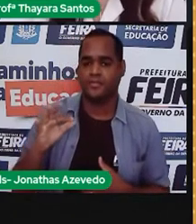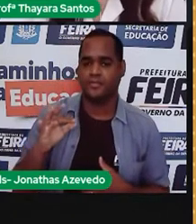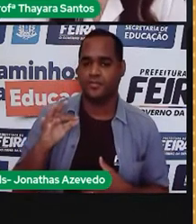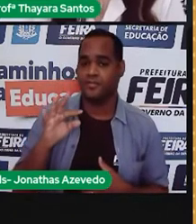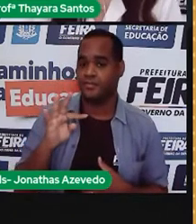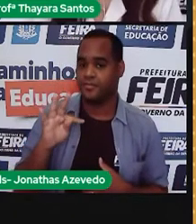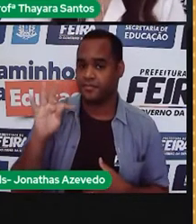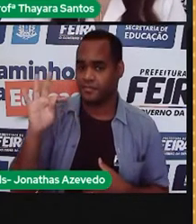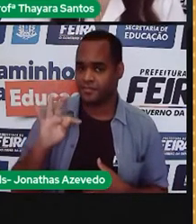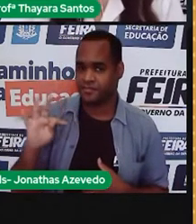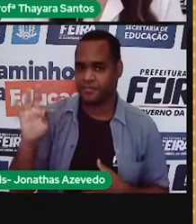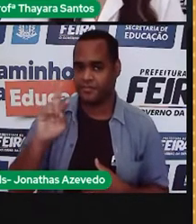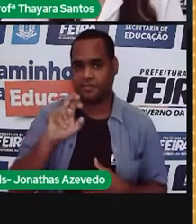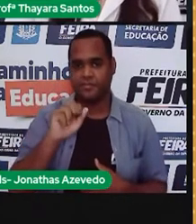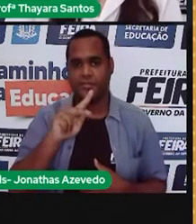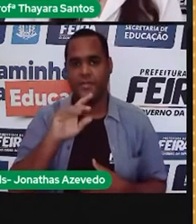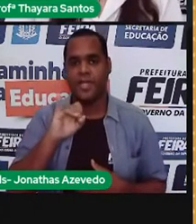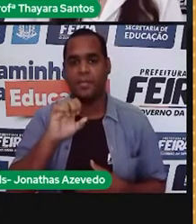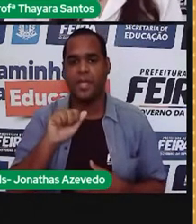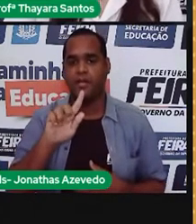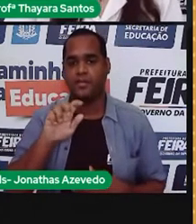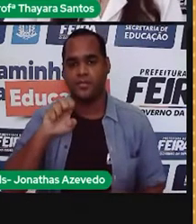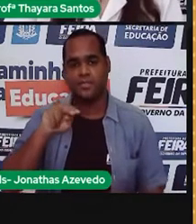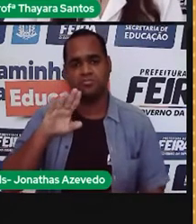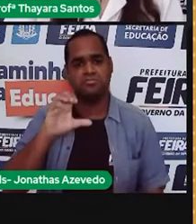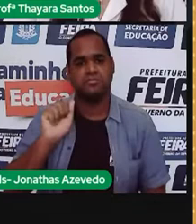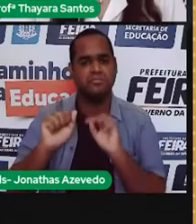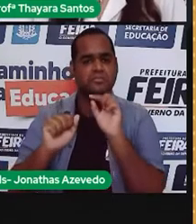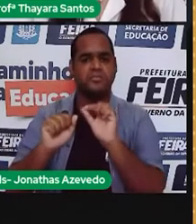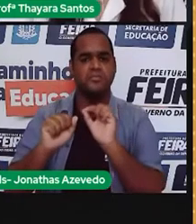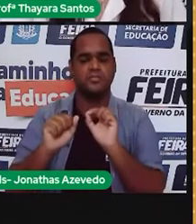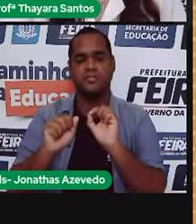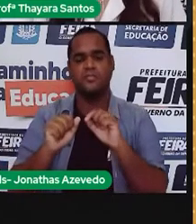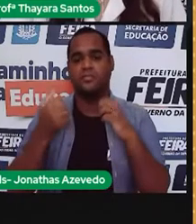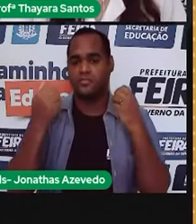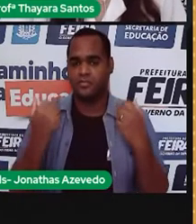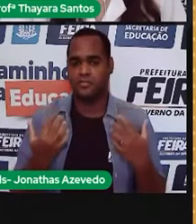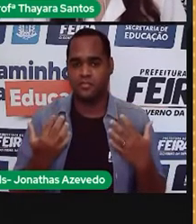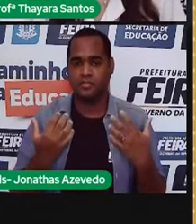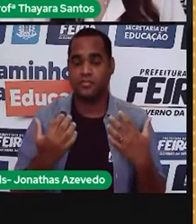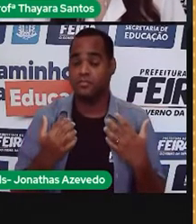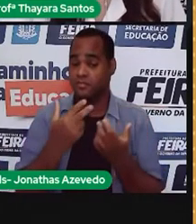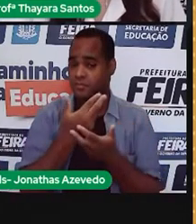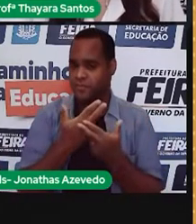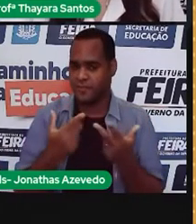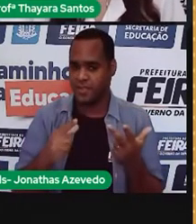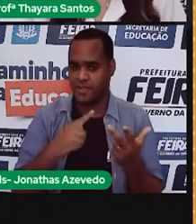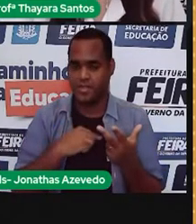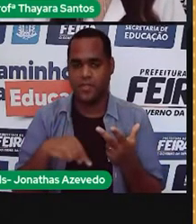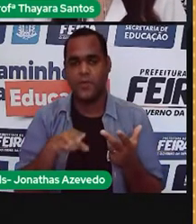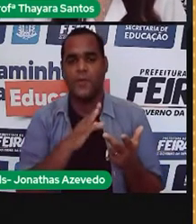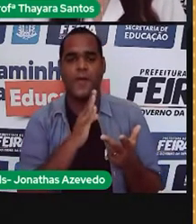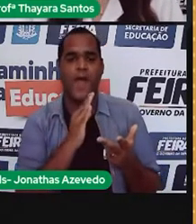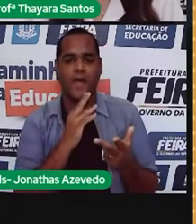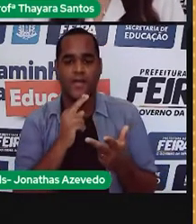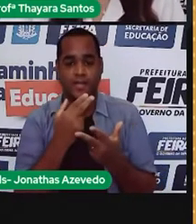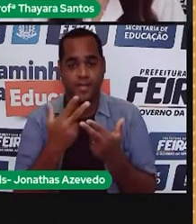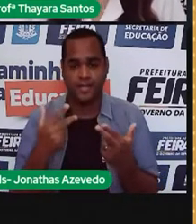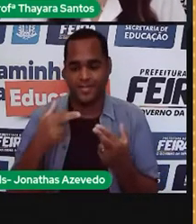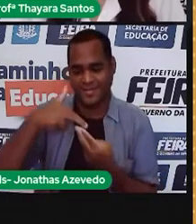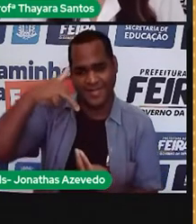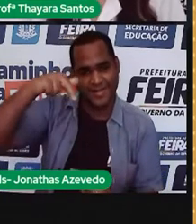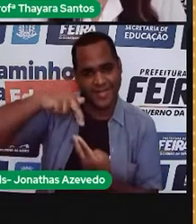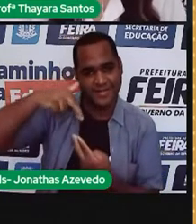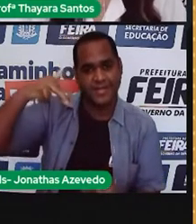terapia gênica. Vocês já ouviram falar sobre terapia gênica? Isso aqui tem a ver com utilizar o conhecimento da genética